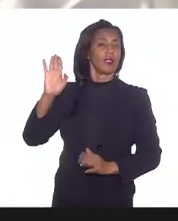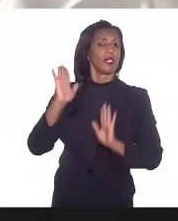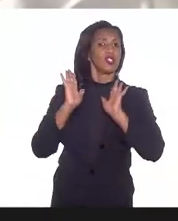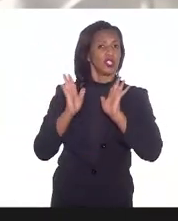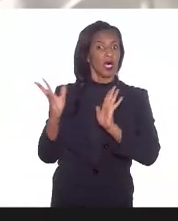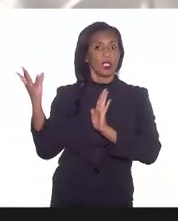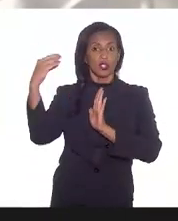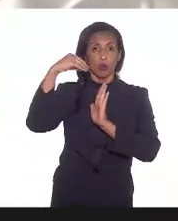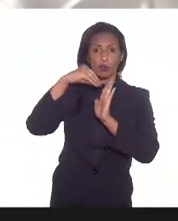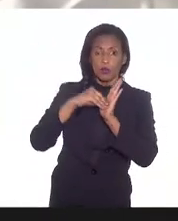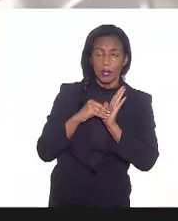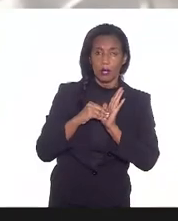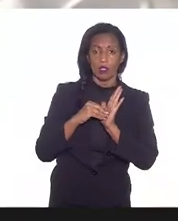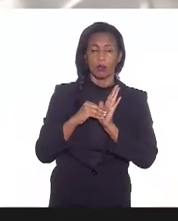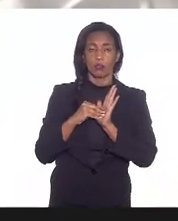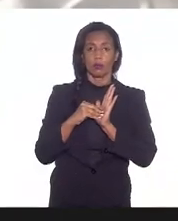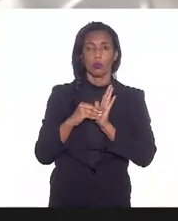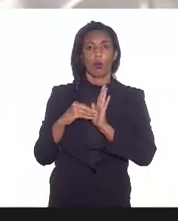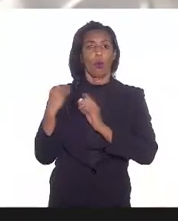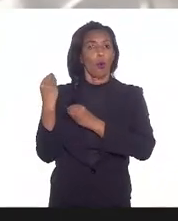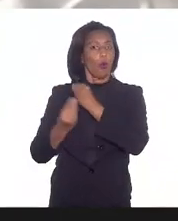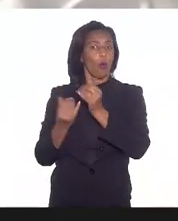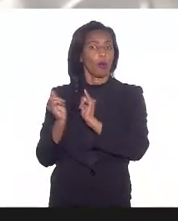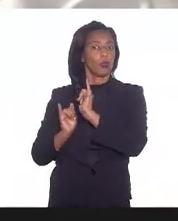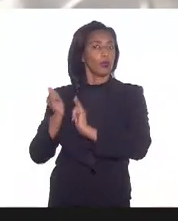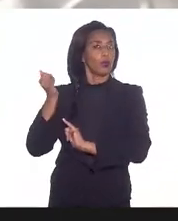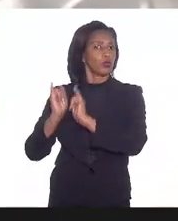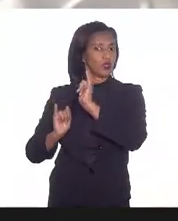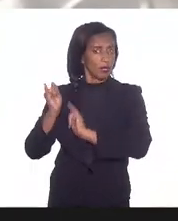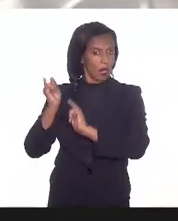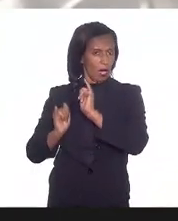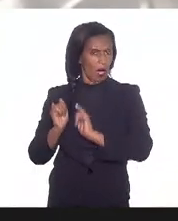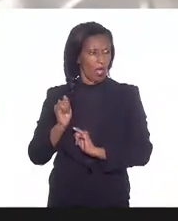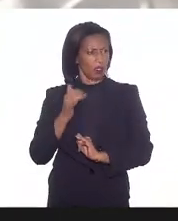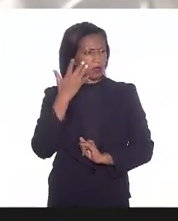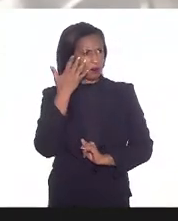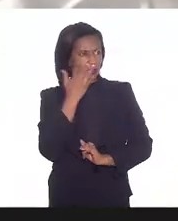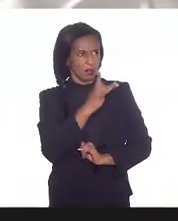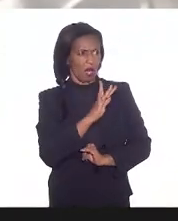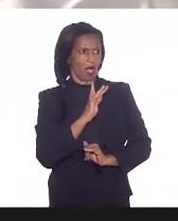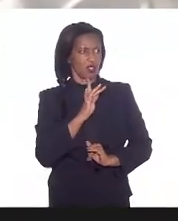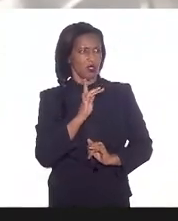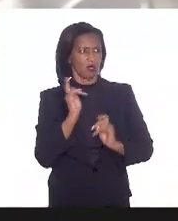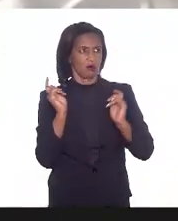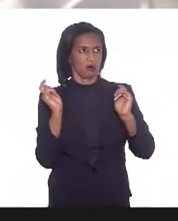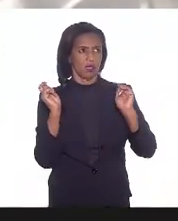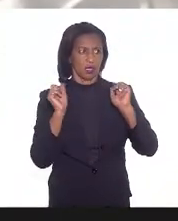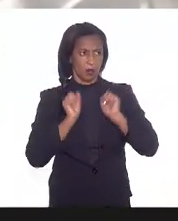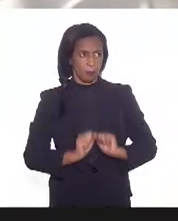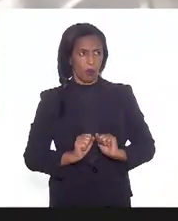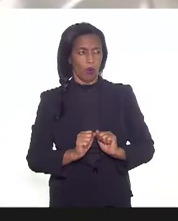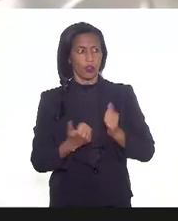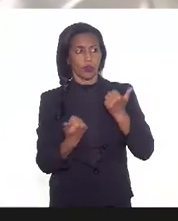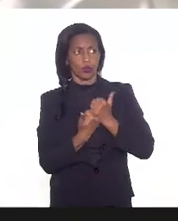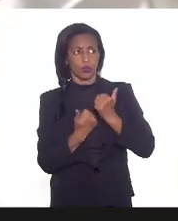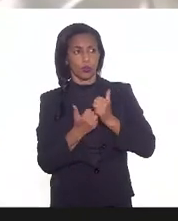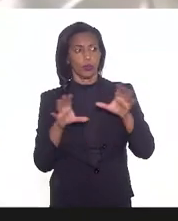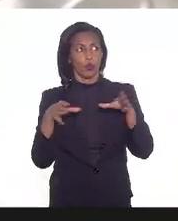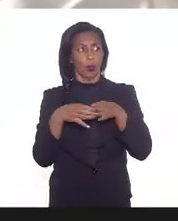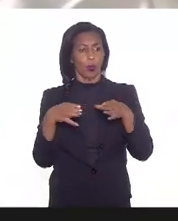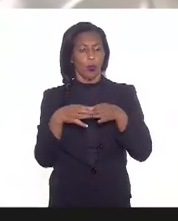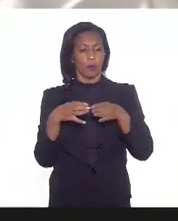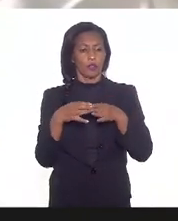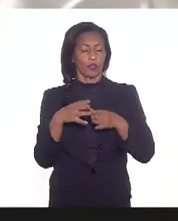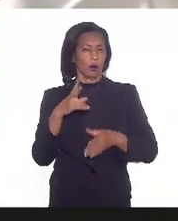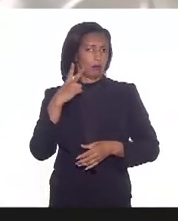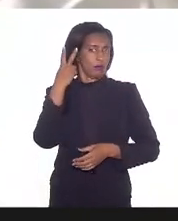incluídos como industriários a sua acha pertinente para que a subcomissão de saúde da Câmara dos